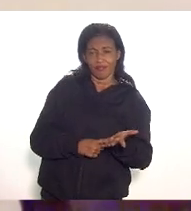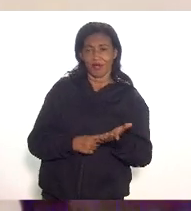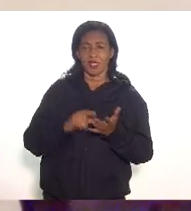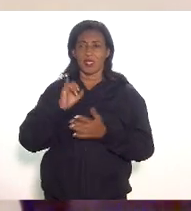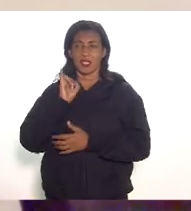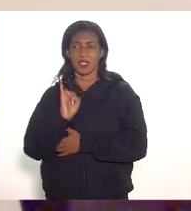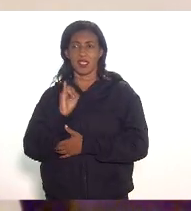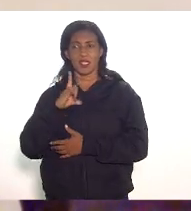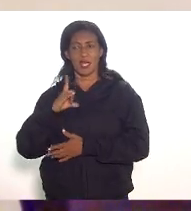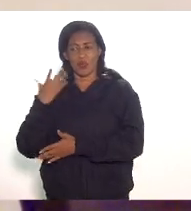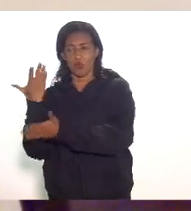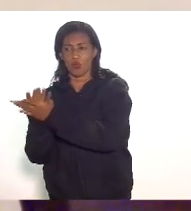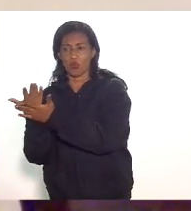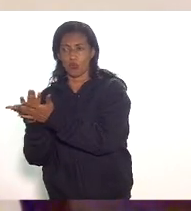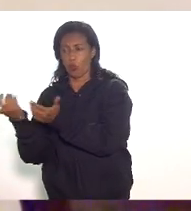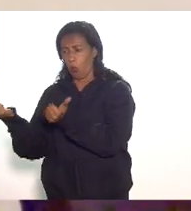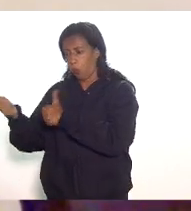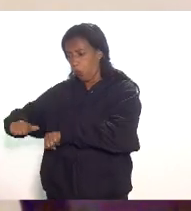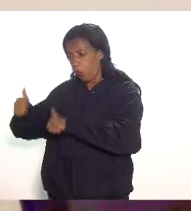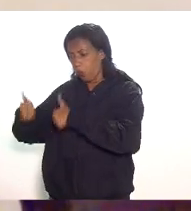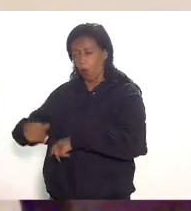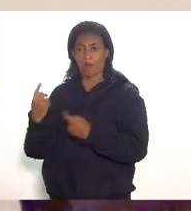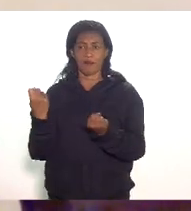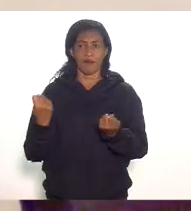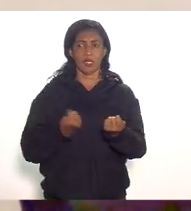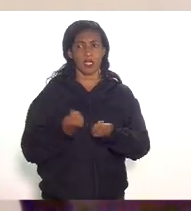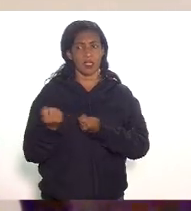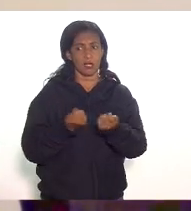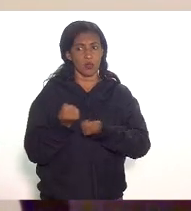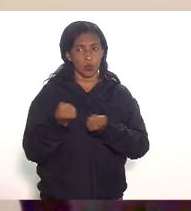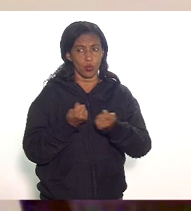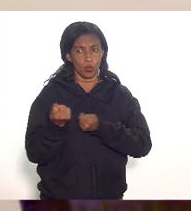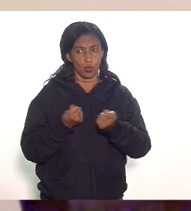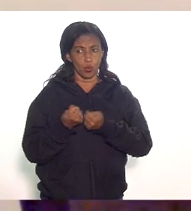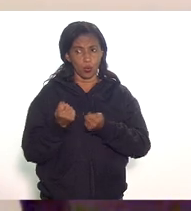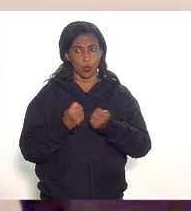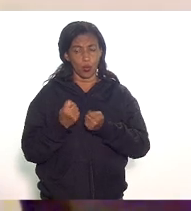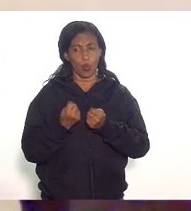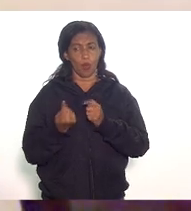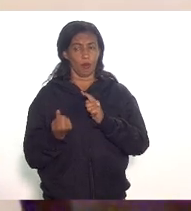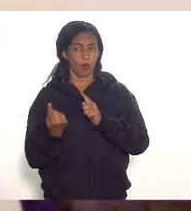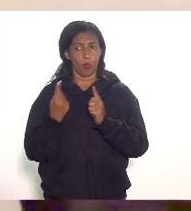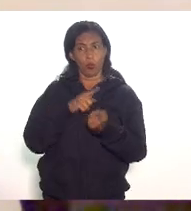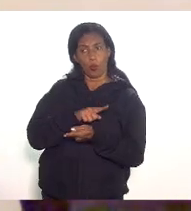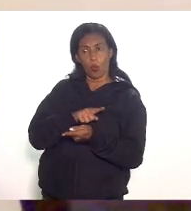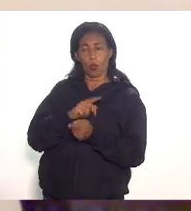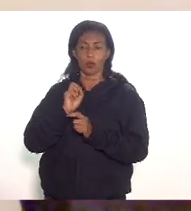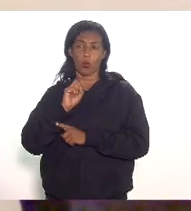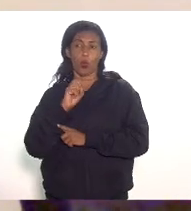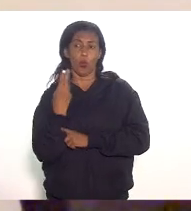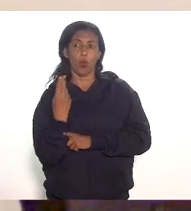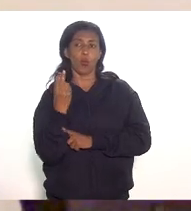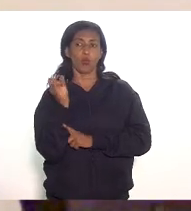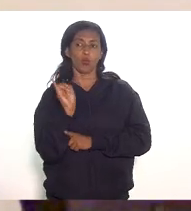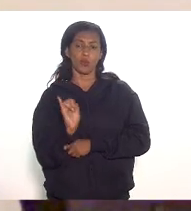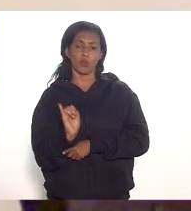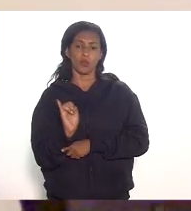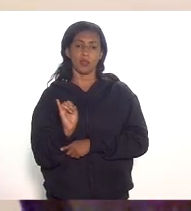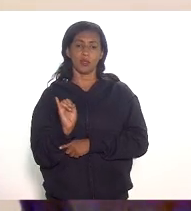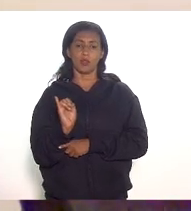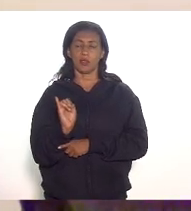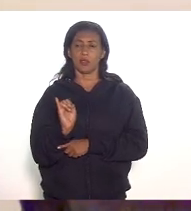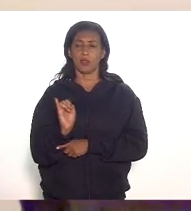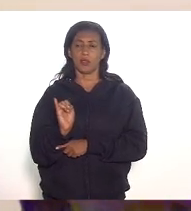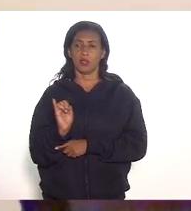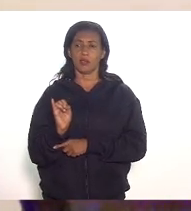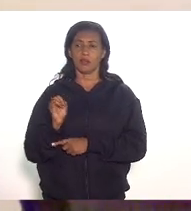um estudo de avaliação econômica que subsidia essas contrapartidas ou se isso foi mais um